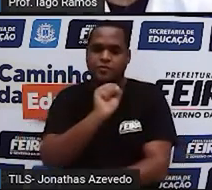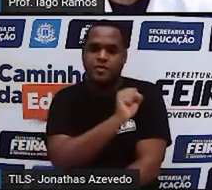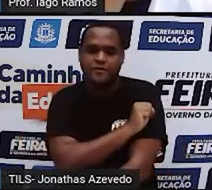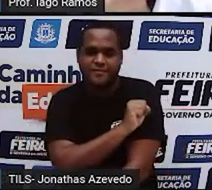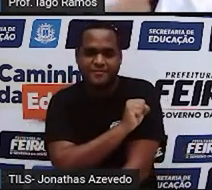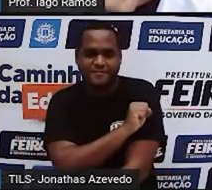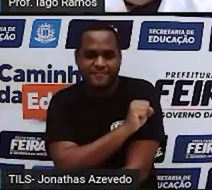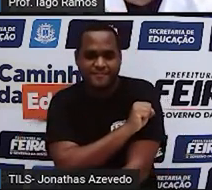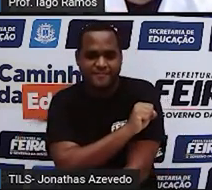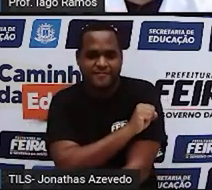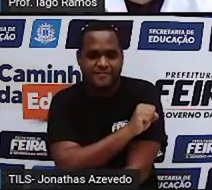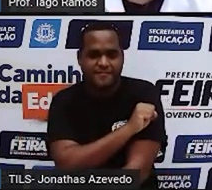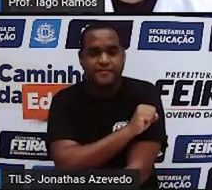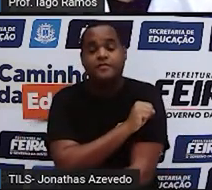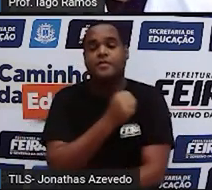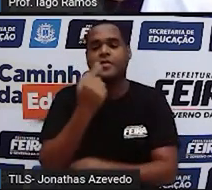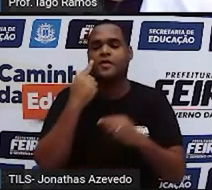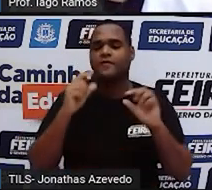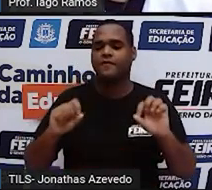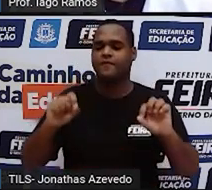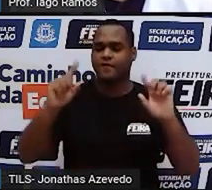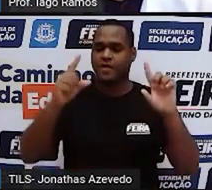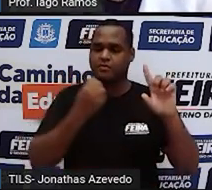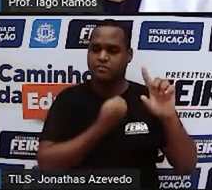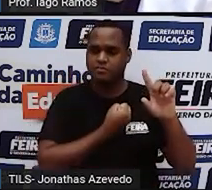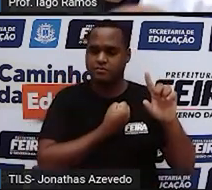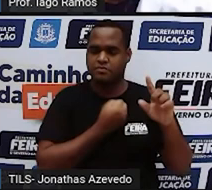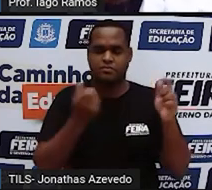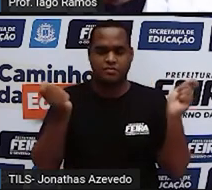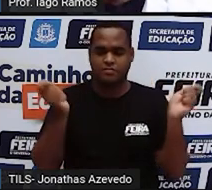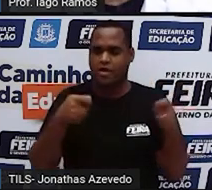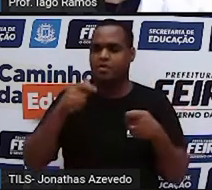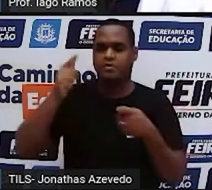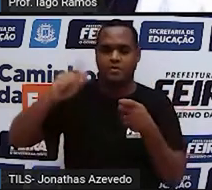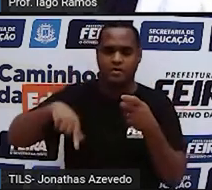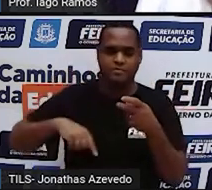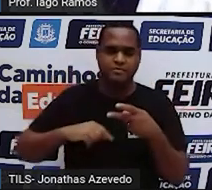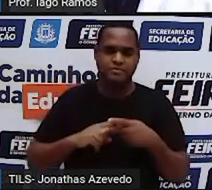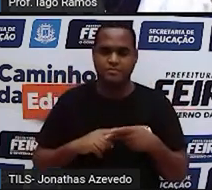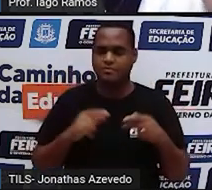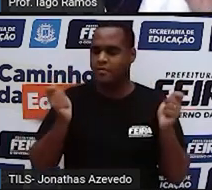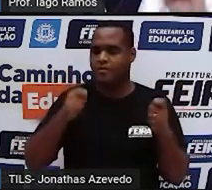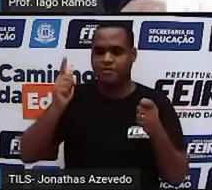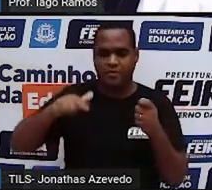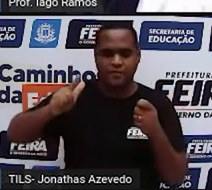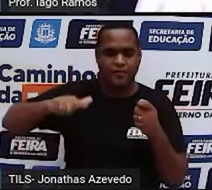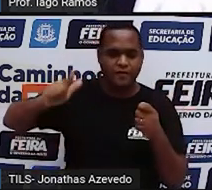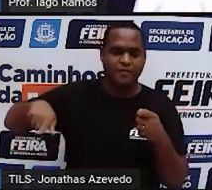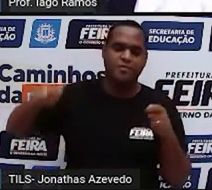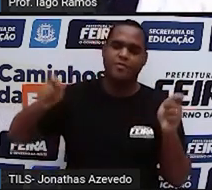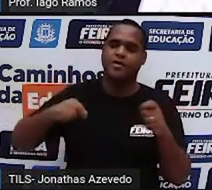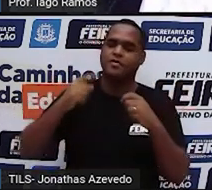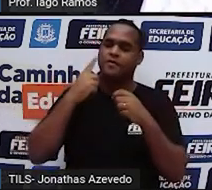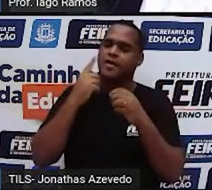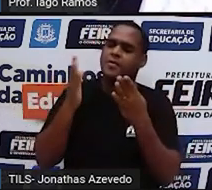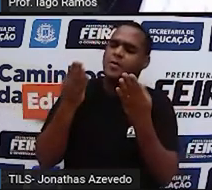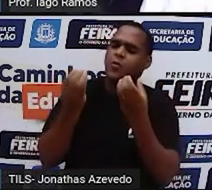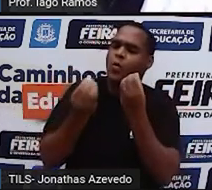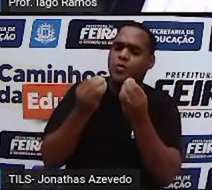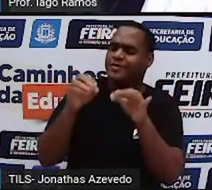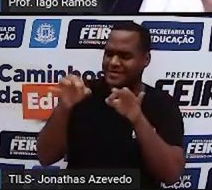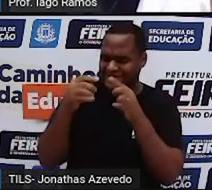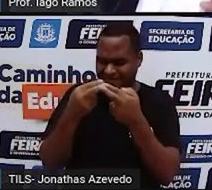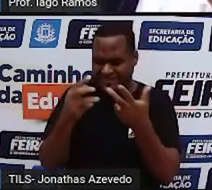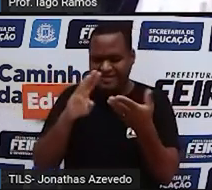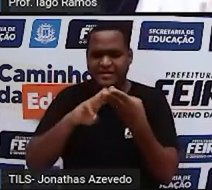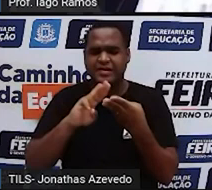e buscar essa aula aqui que você pode assistir de novo, para ver os passos do truque, para